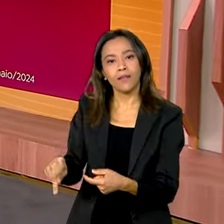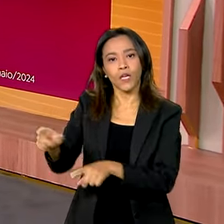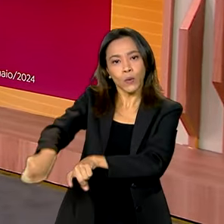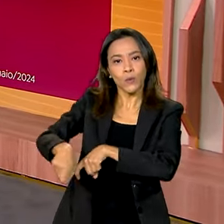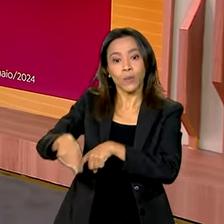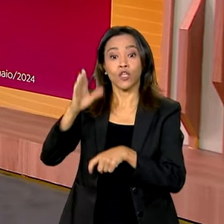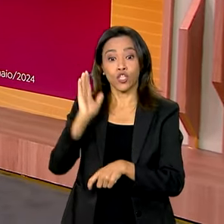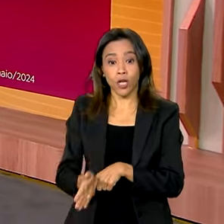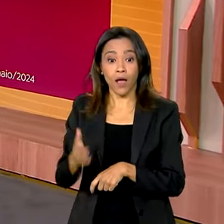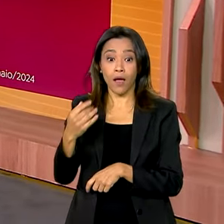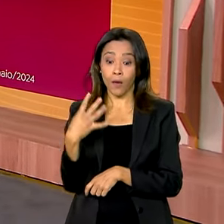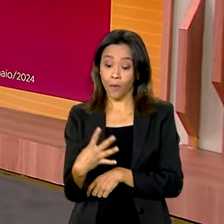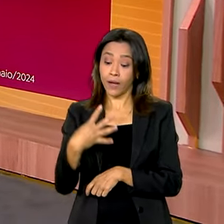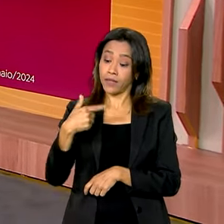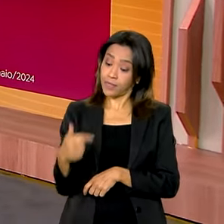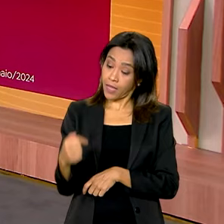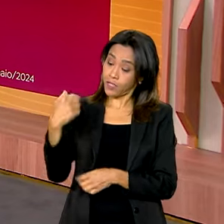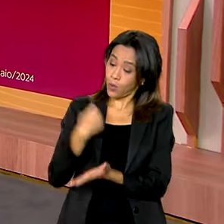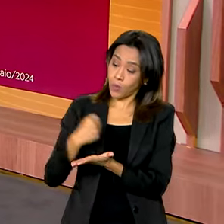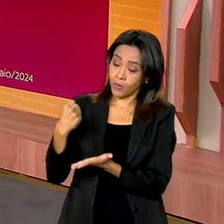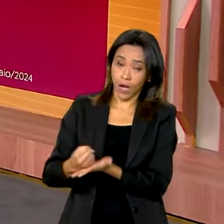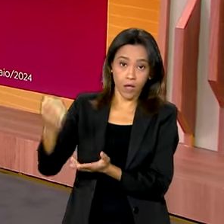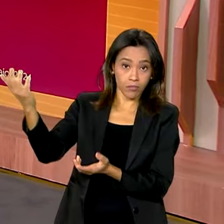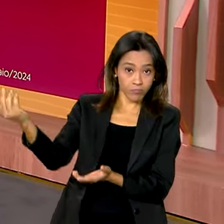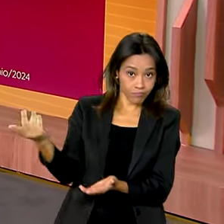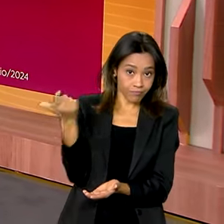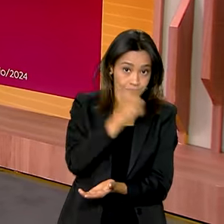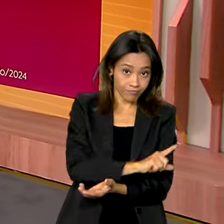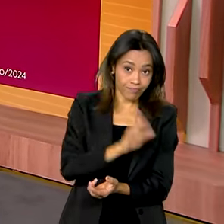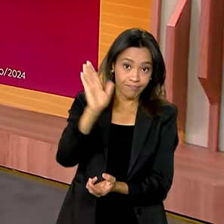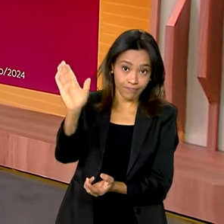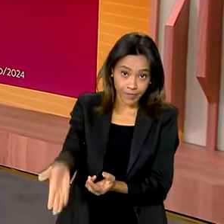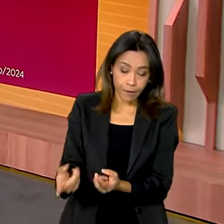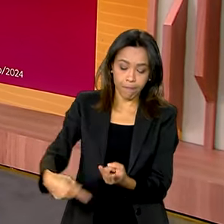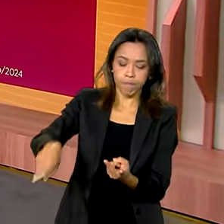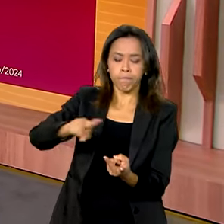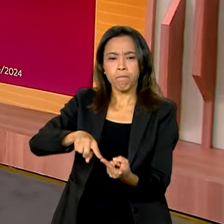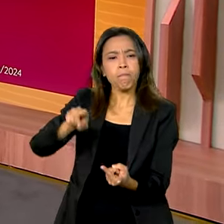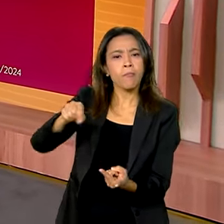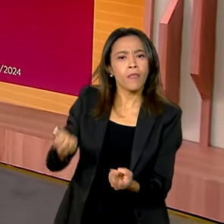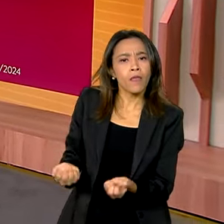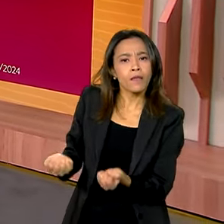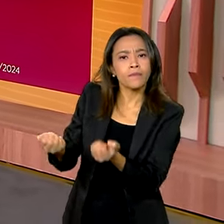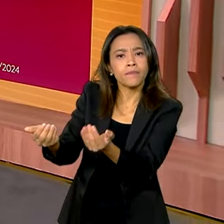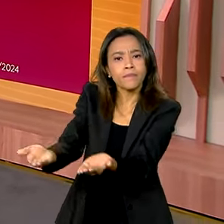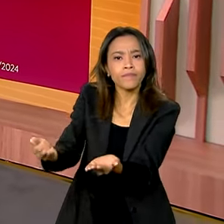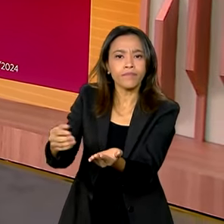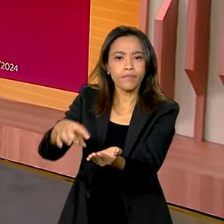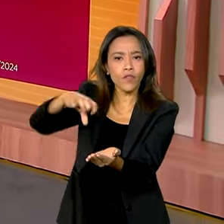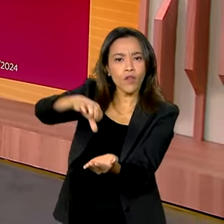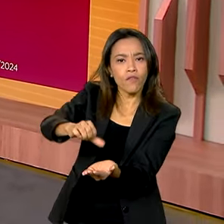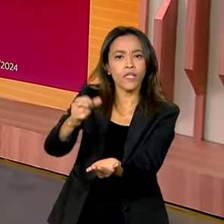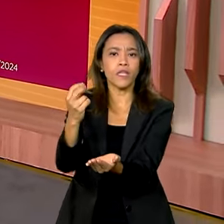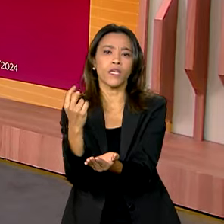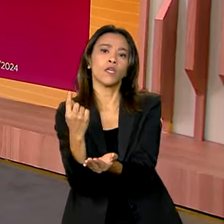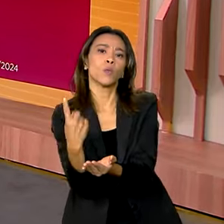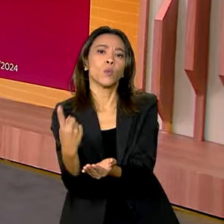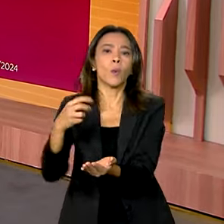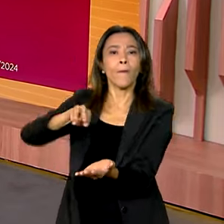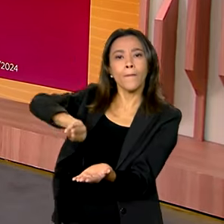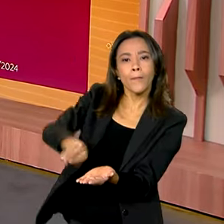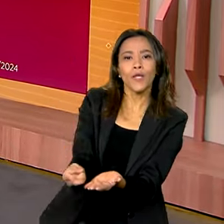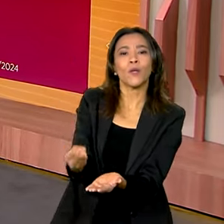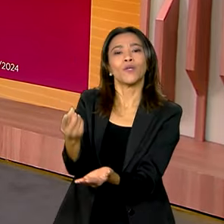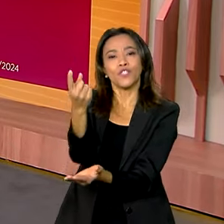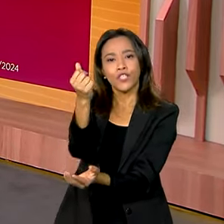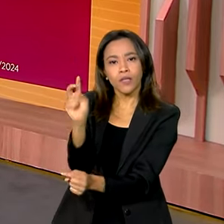47 contratos de financiamento da produção e também foram concedidos 91 milhões de reais em